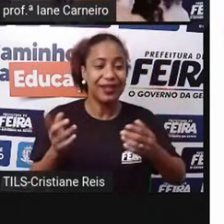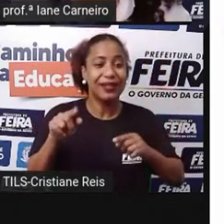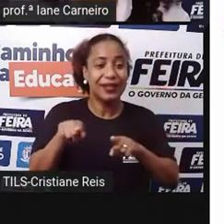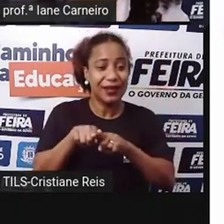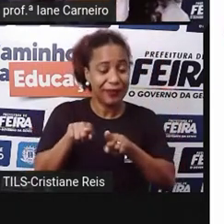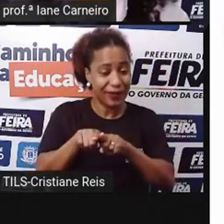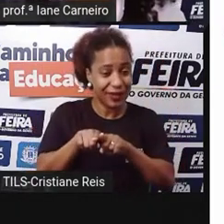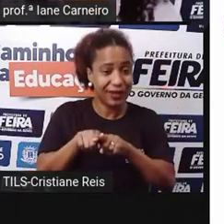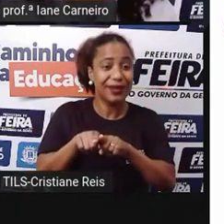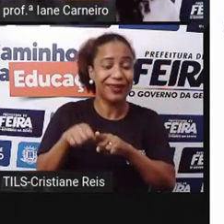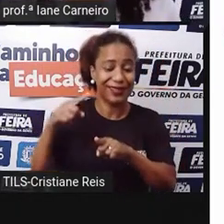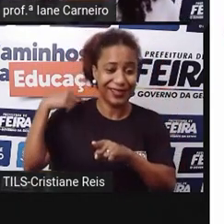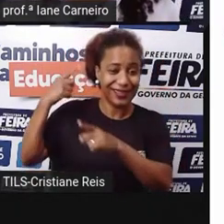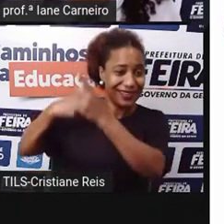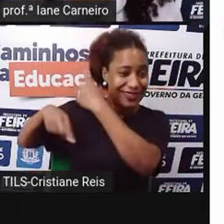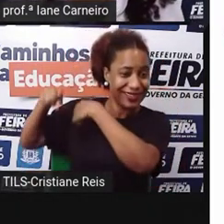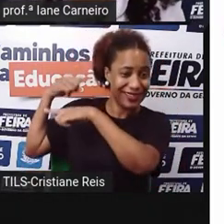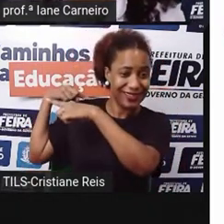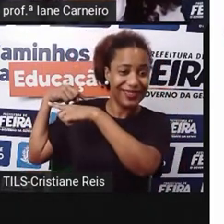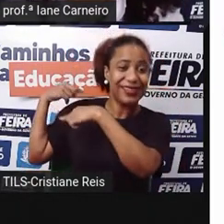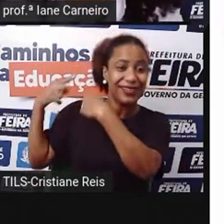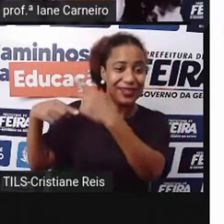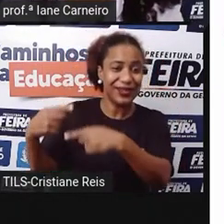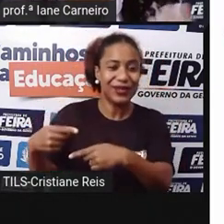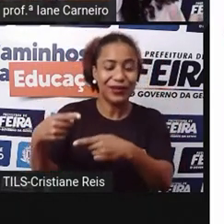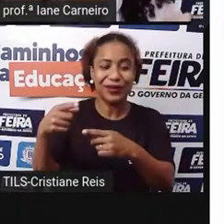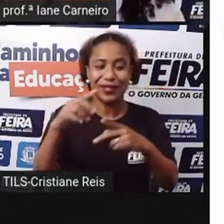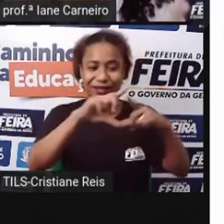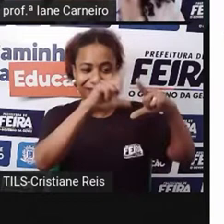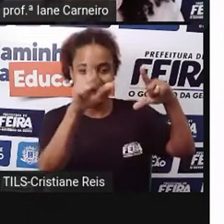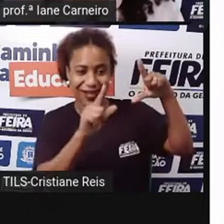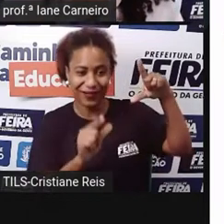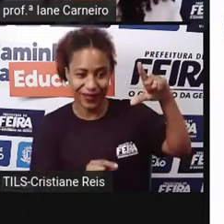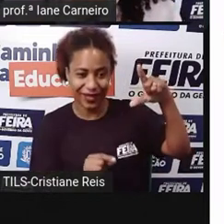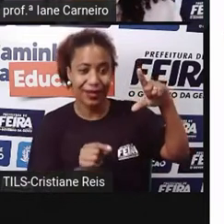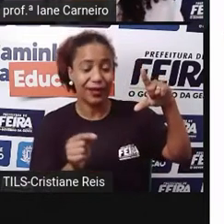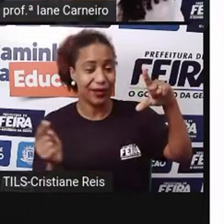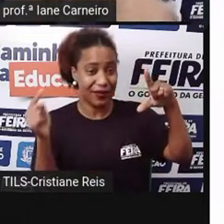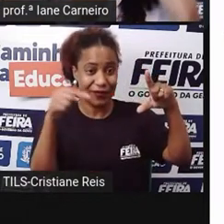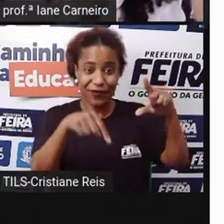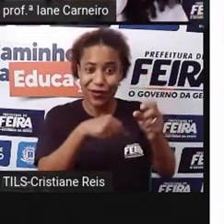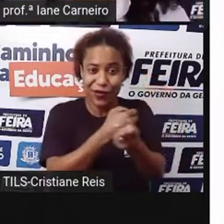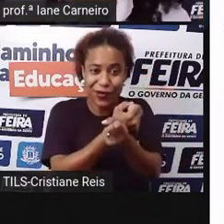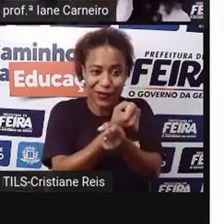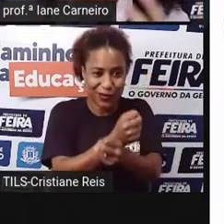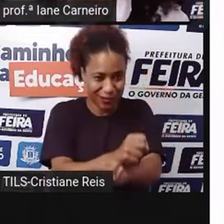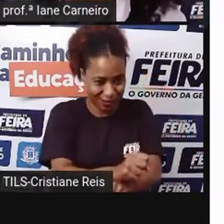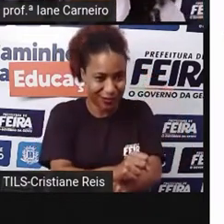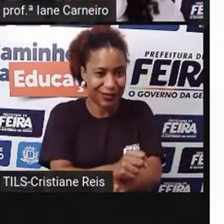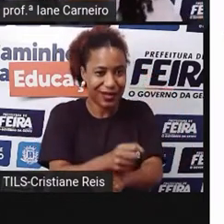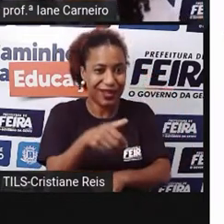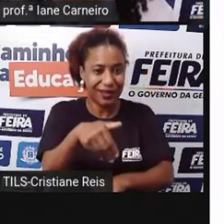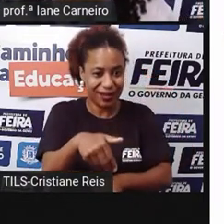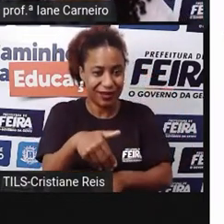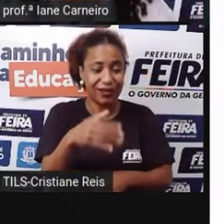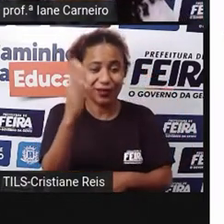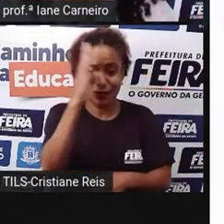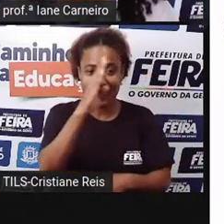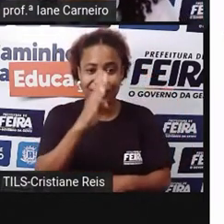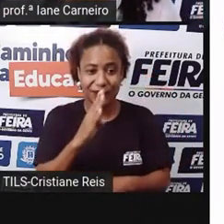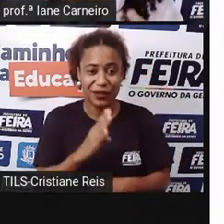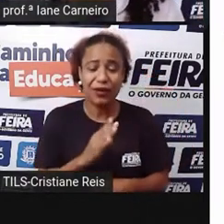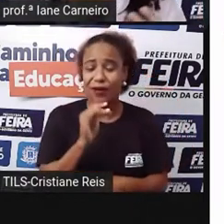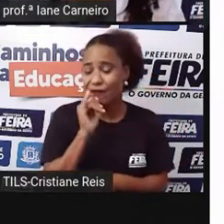escravizados aqui no Brasil, eles contavam essa lenda do Saci Pererê,